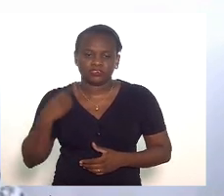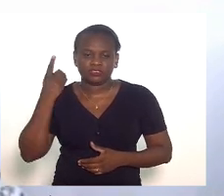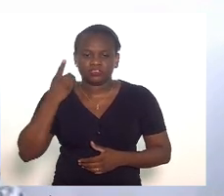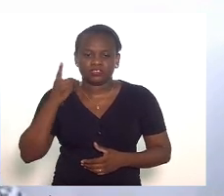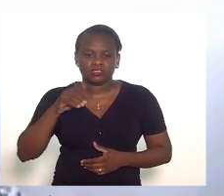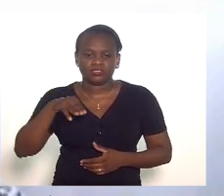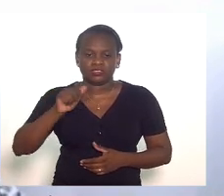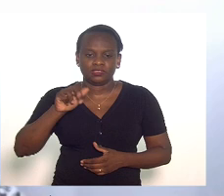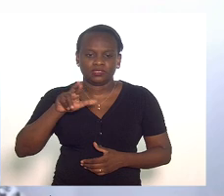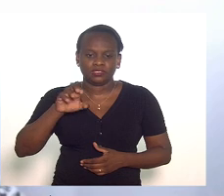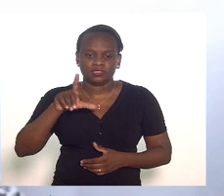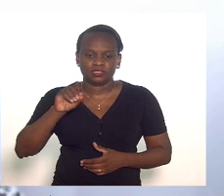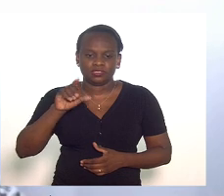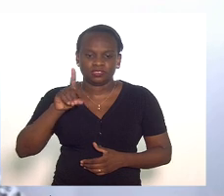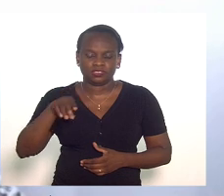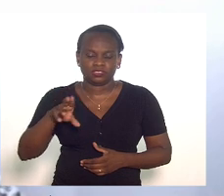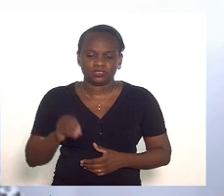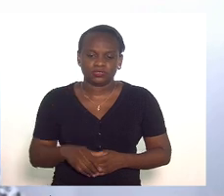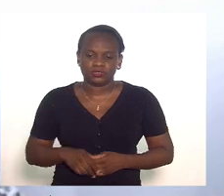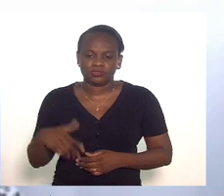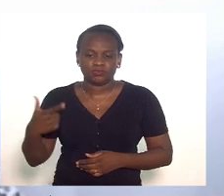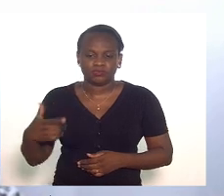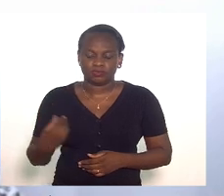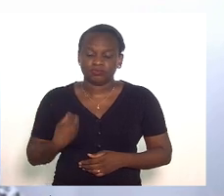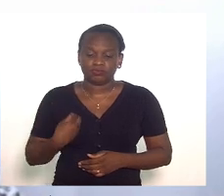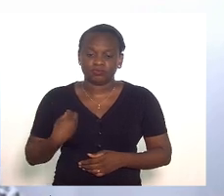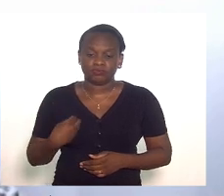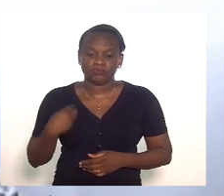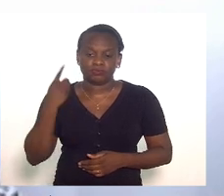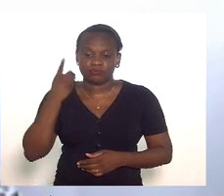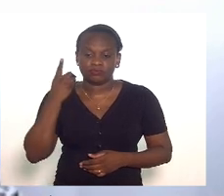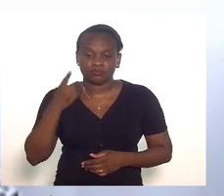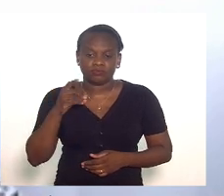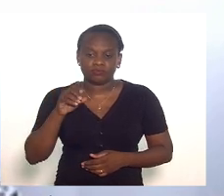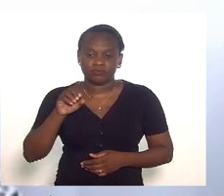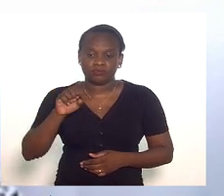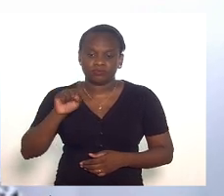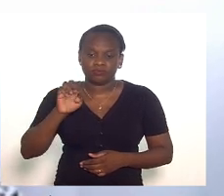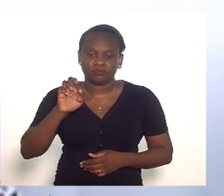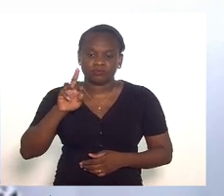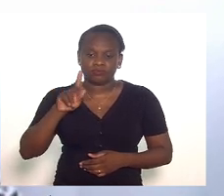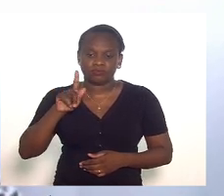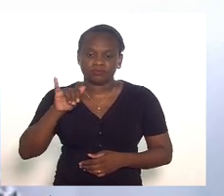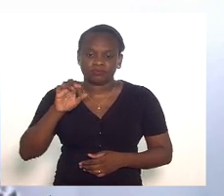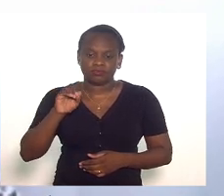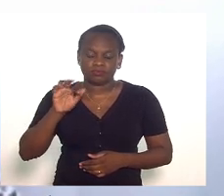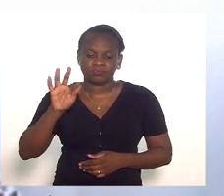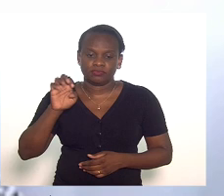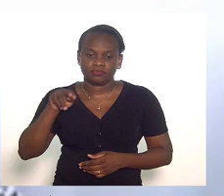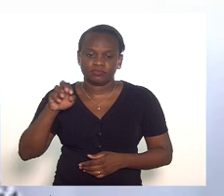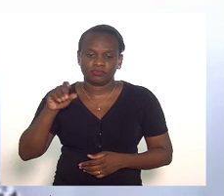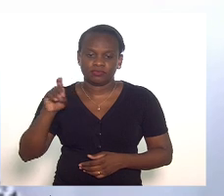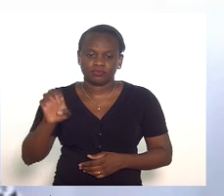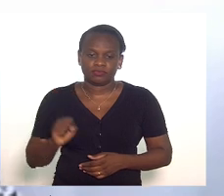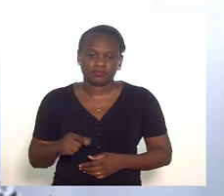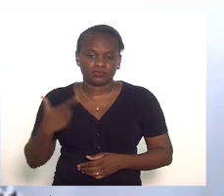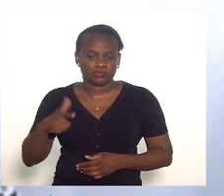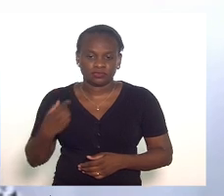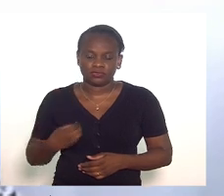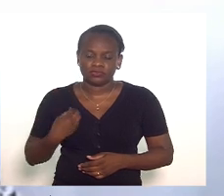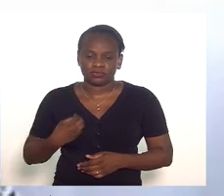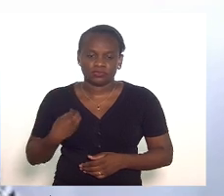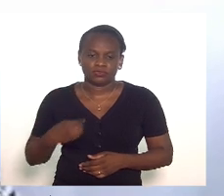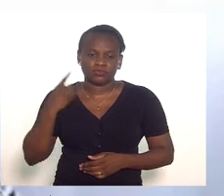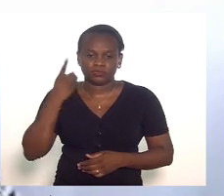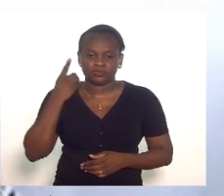deputado Marcelo Dino não se encontrando presente deputado Sérgio Fernandes não se encontrando